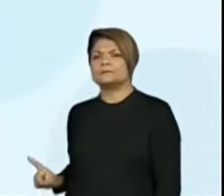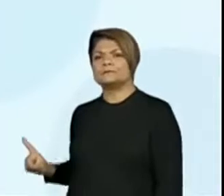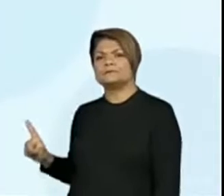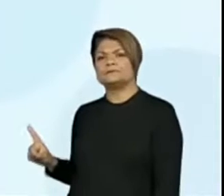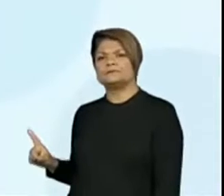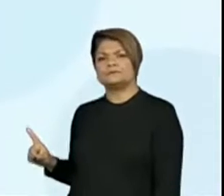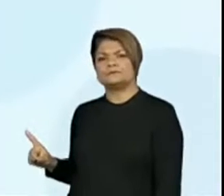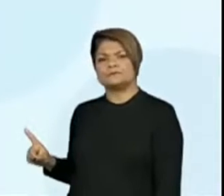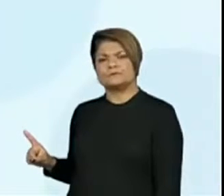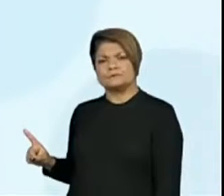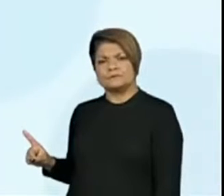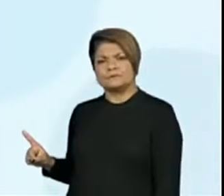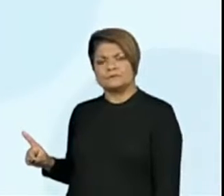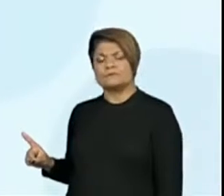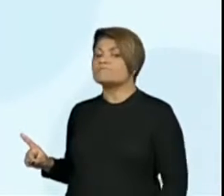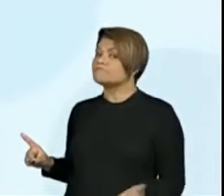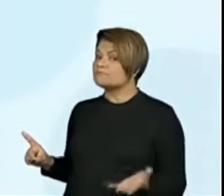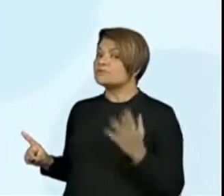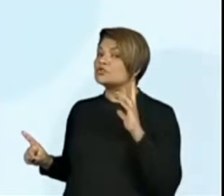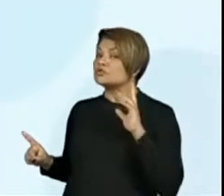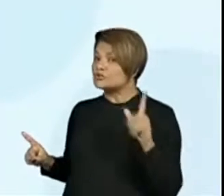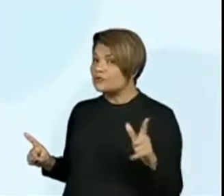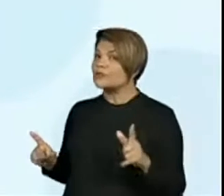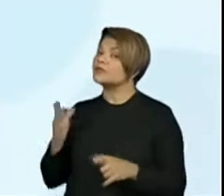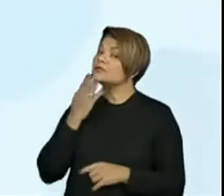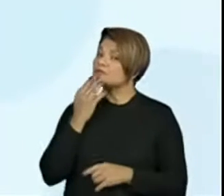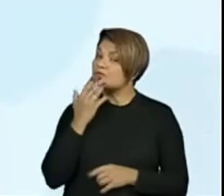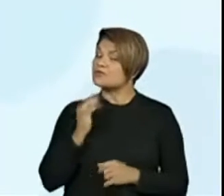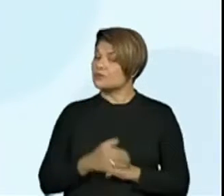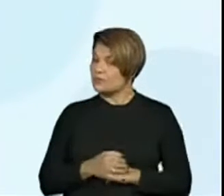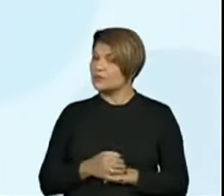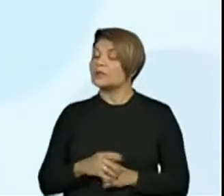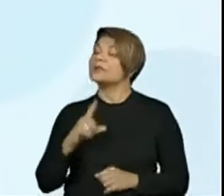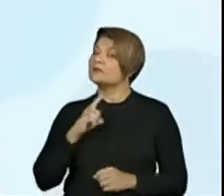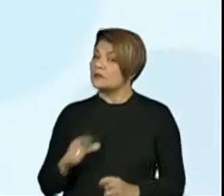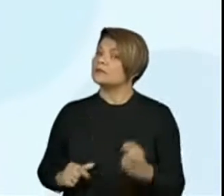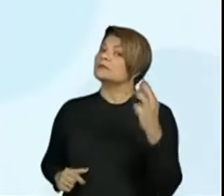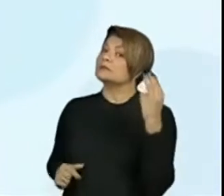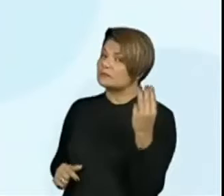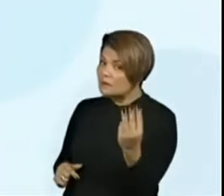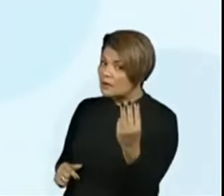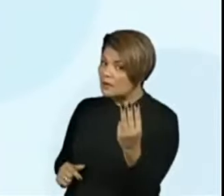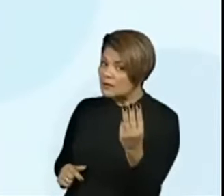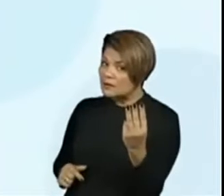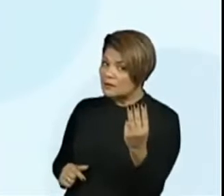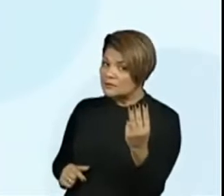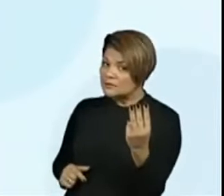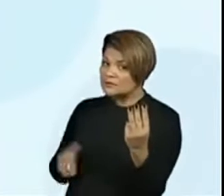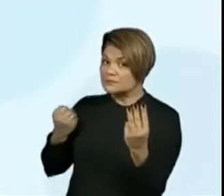diferente. E ela possui agora três algarismos. Hum!